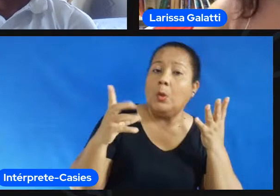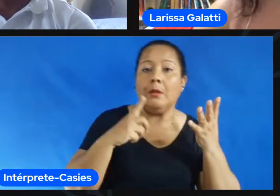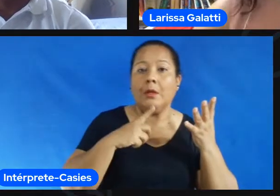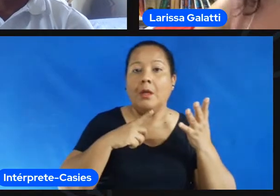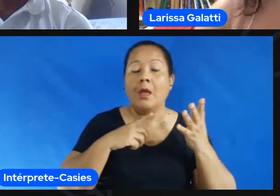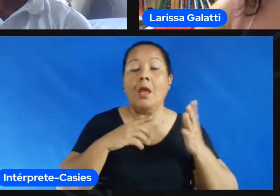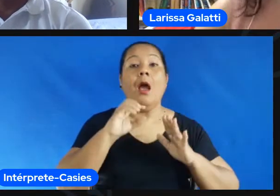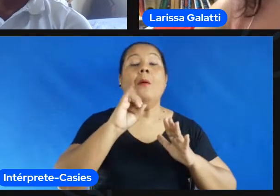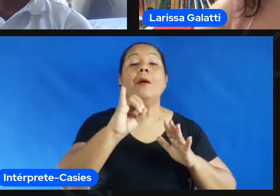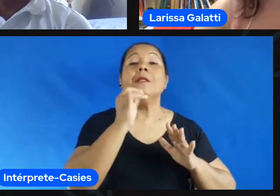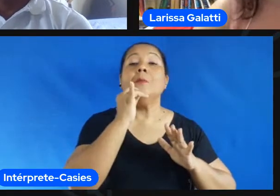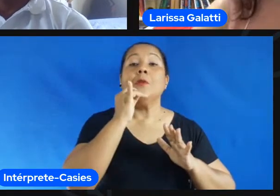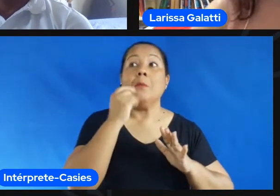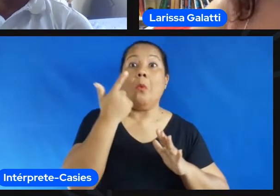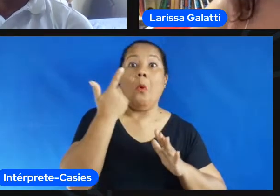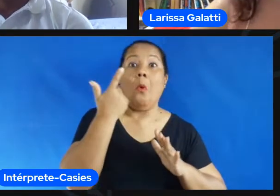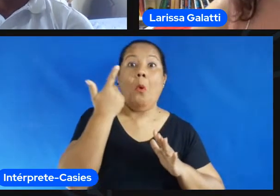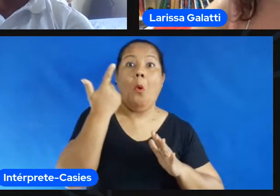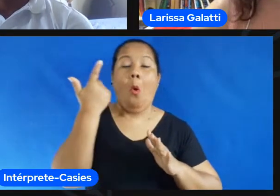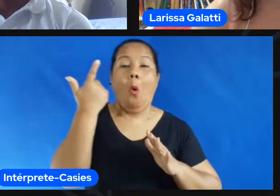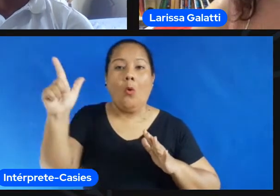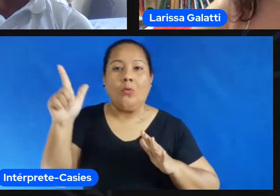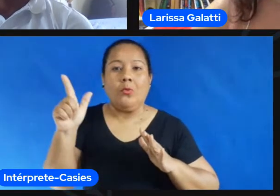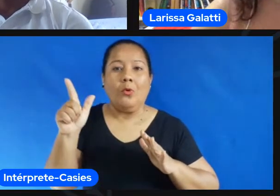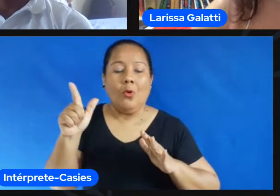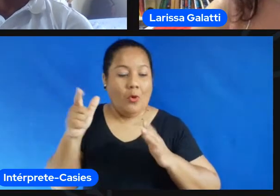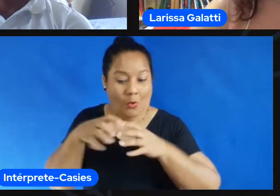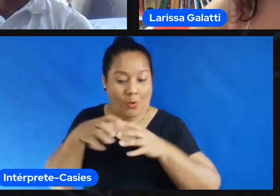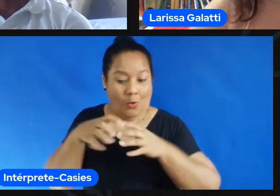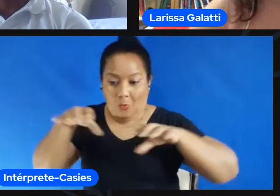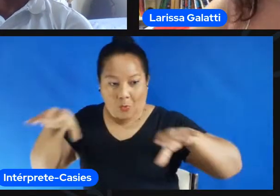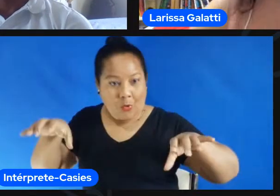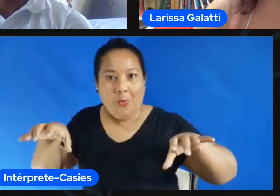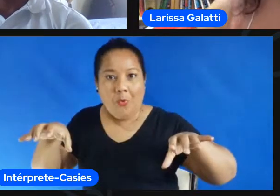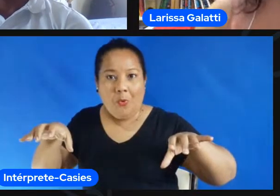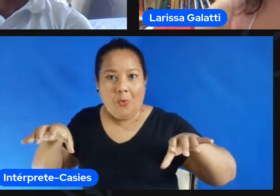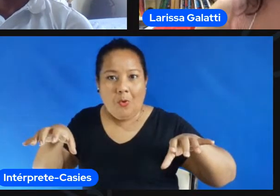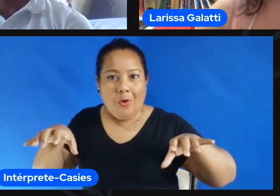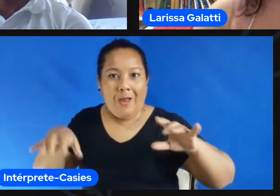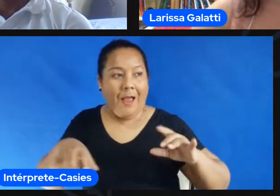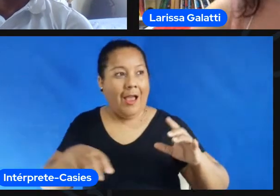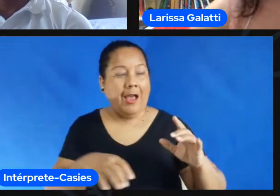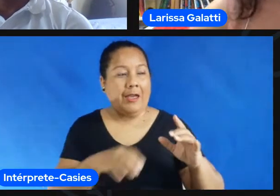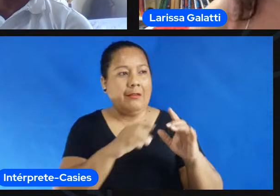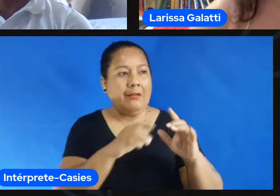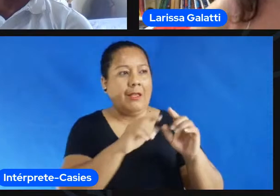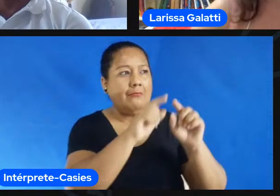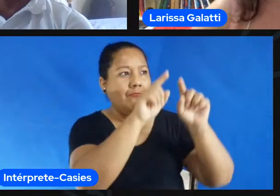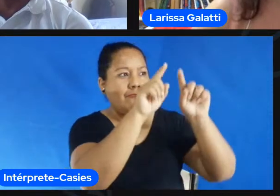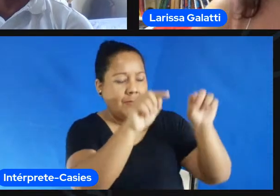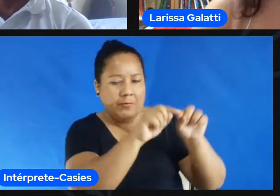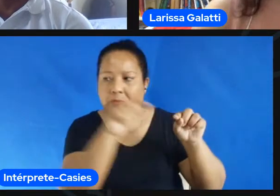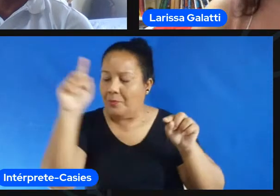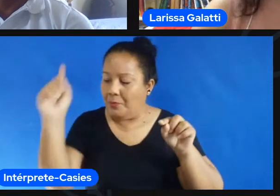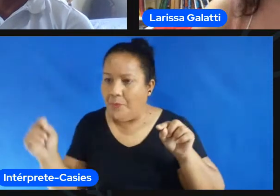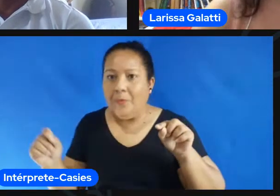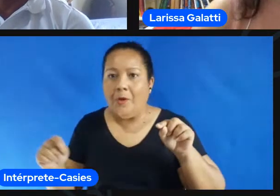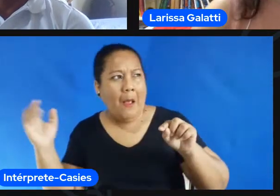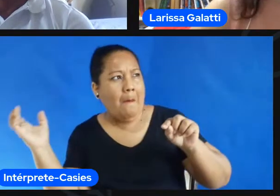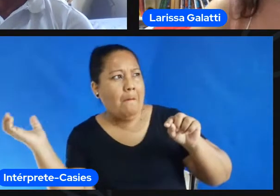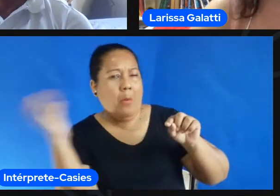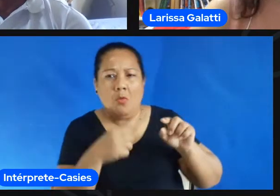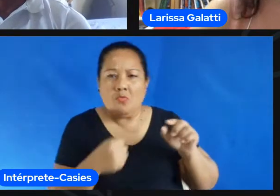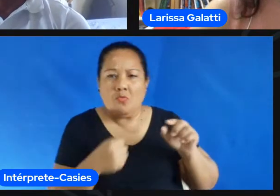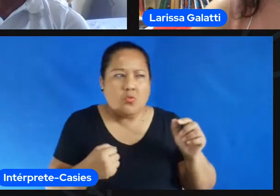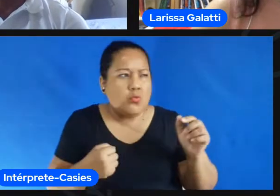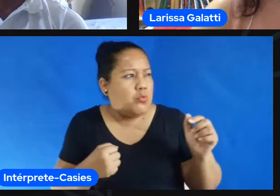e eu perco um aluno até o outro descobrir que o rugby existe eu não posso perder né então essas essas modalidades